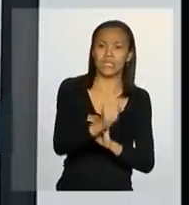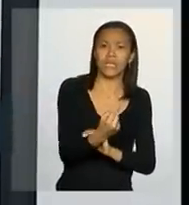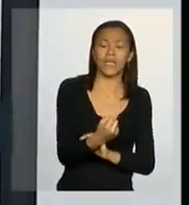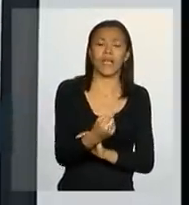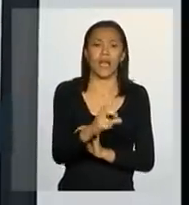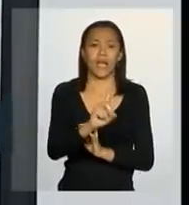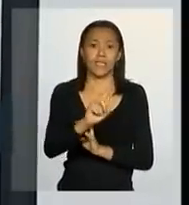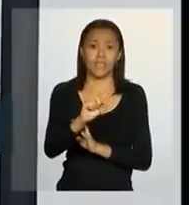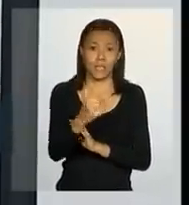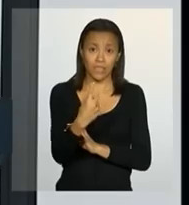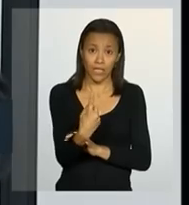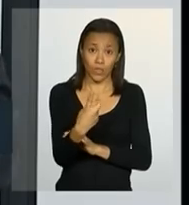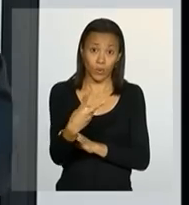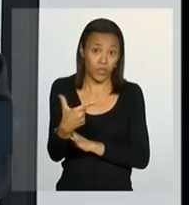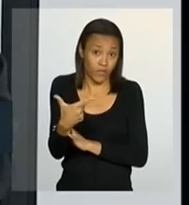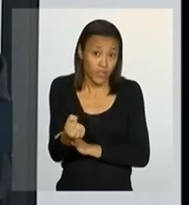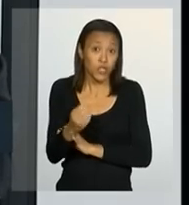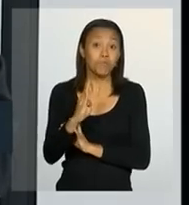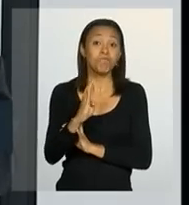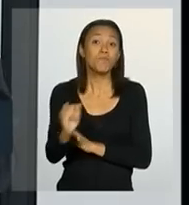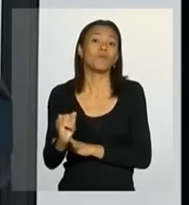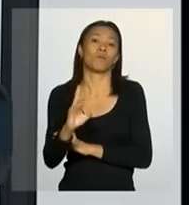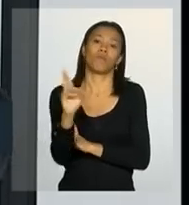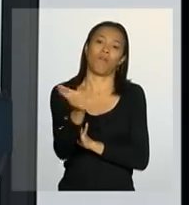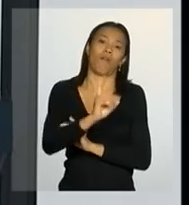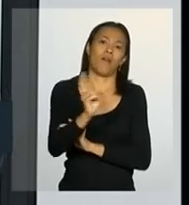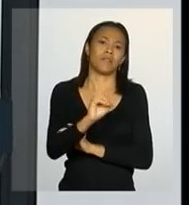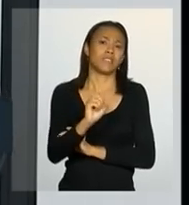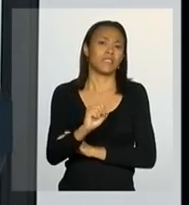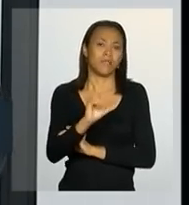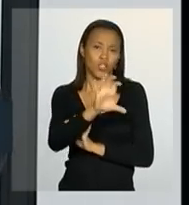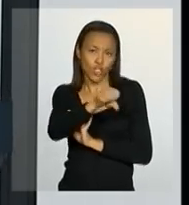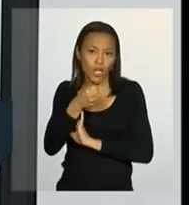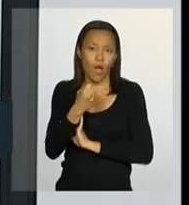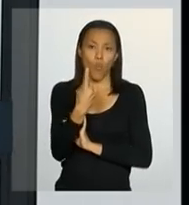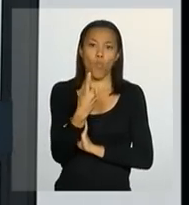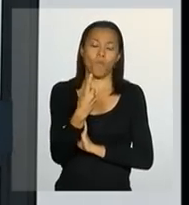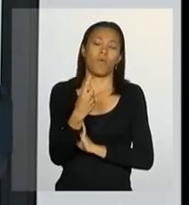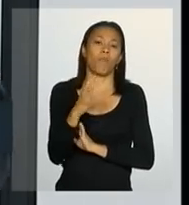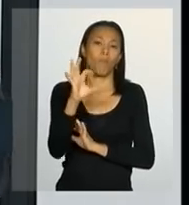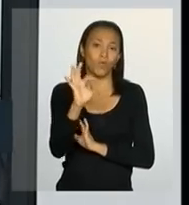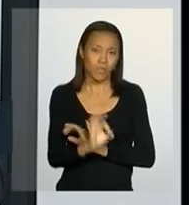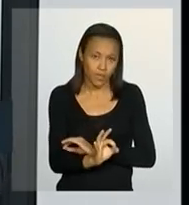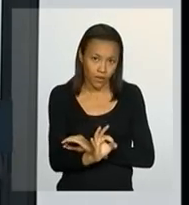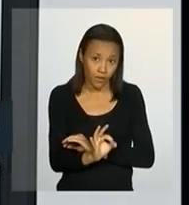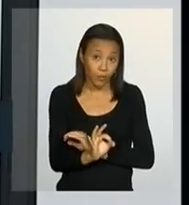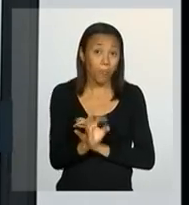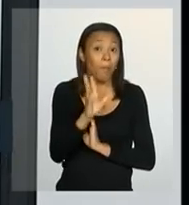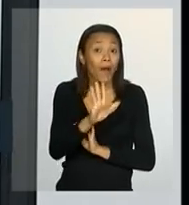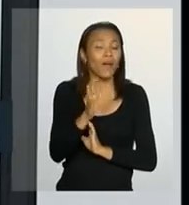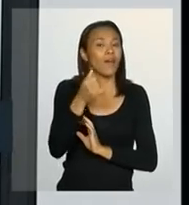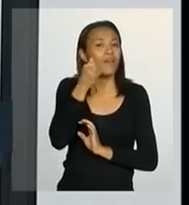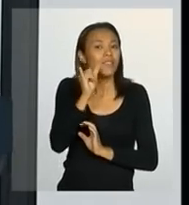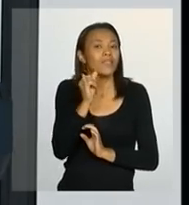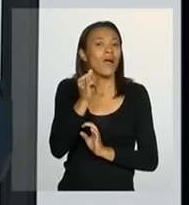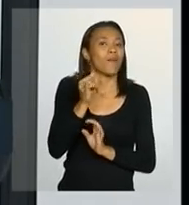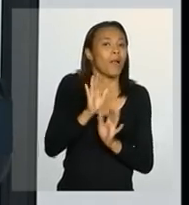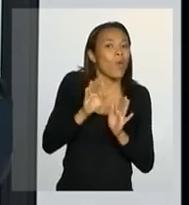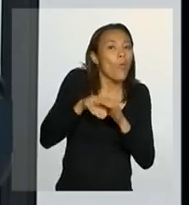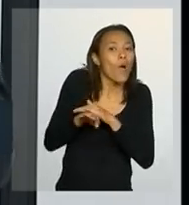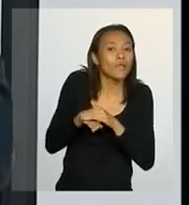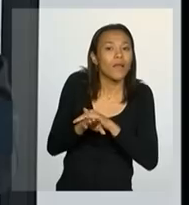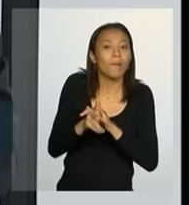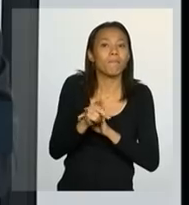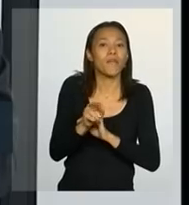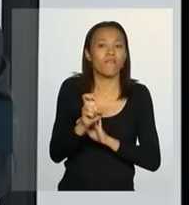bilhões de reais. Se nós colocarmos 1% disso, 1% disso como prevenção, e esse 1